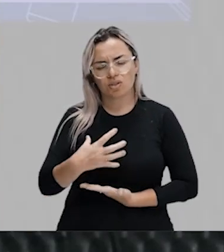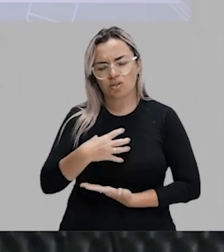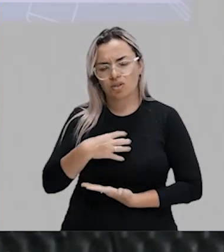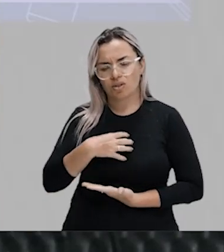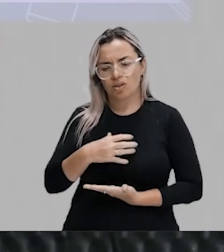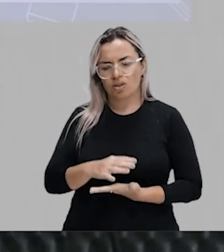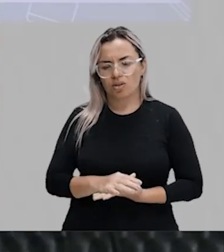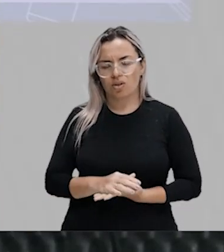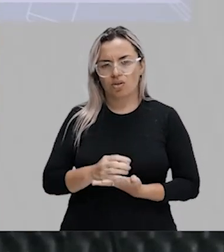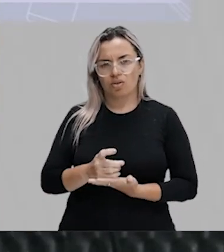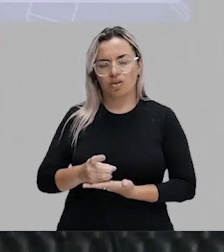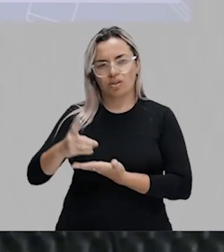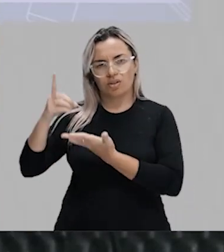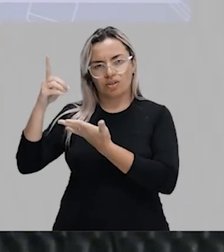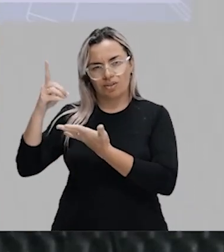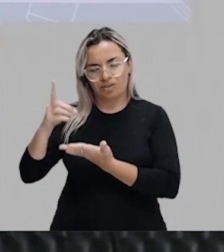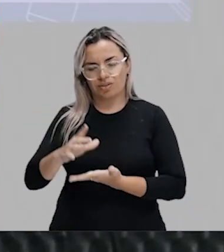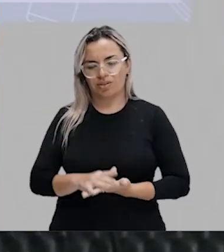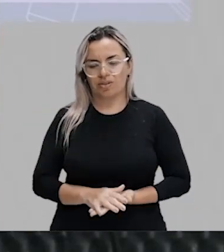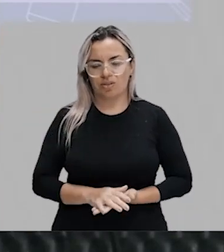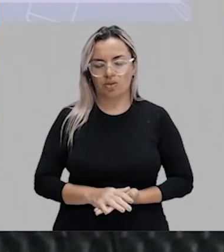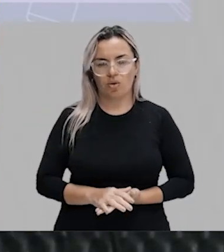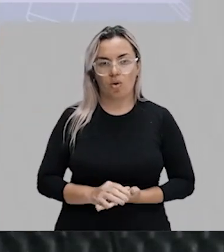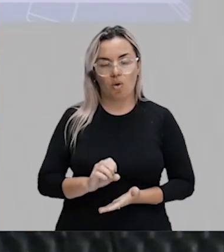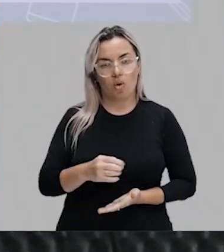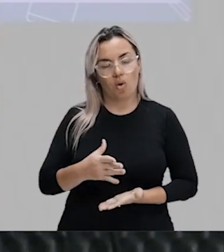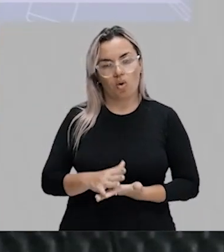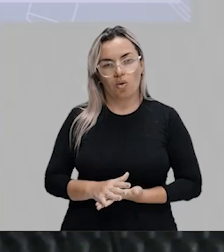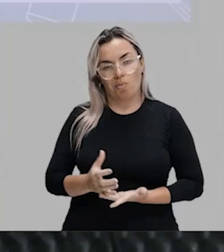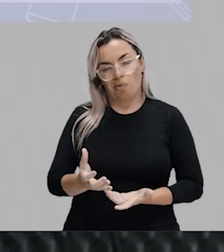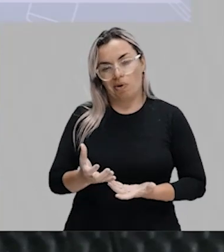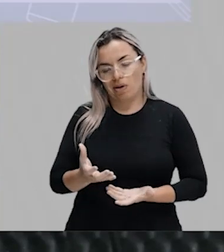manda. Ou, como manda o figurino.